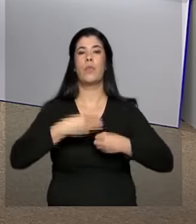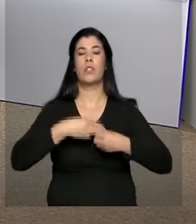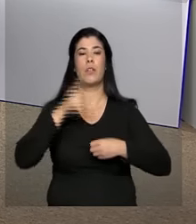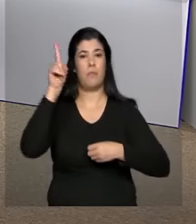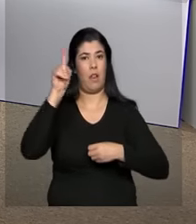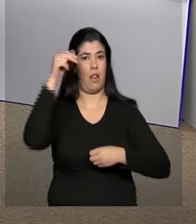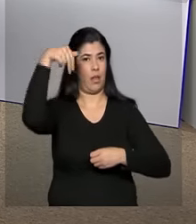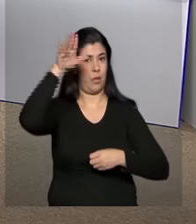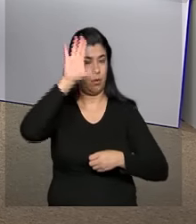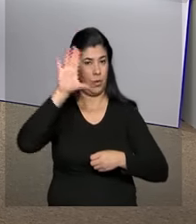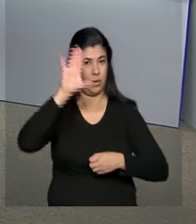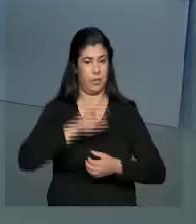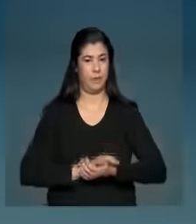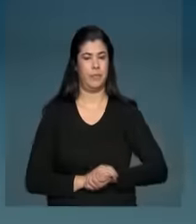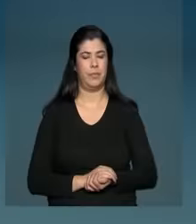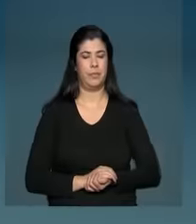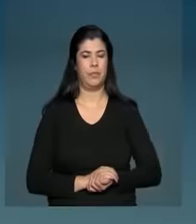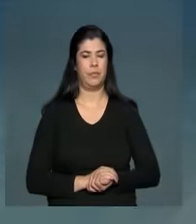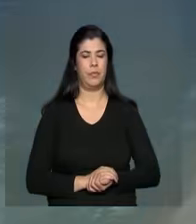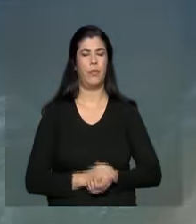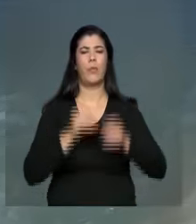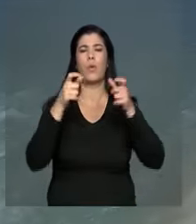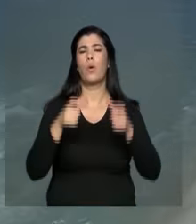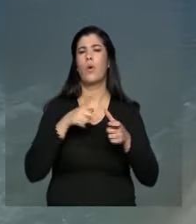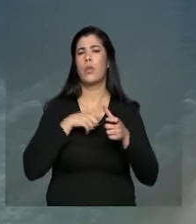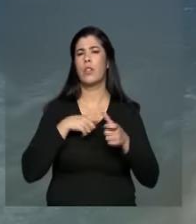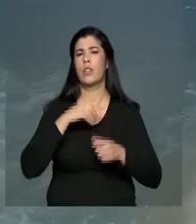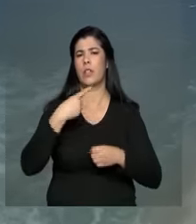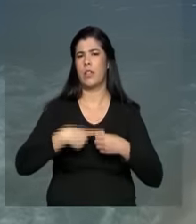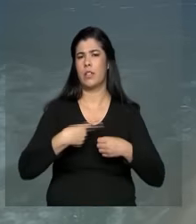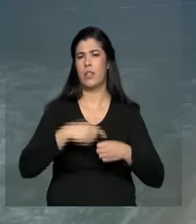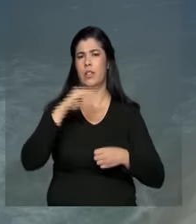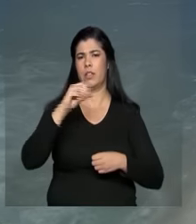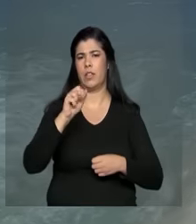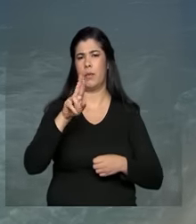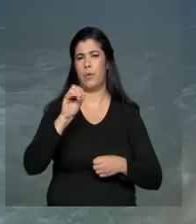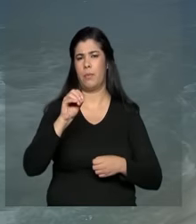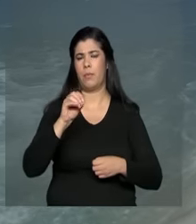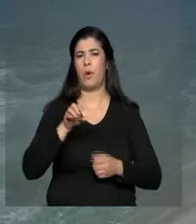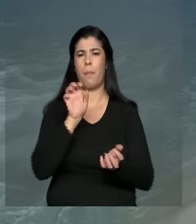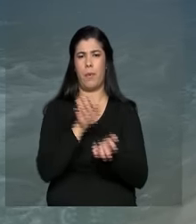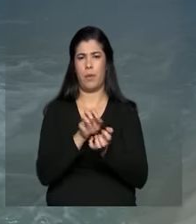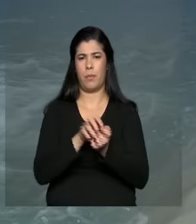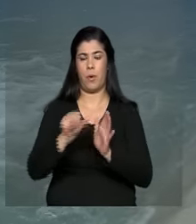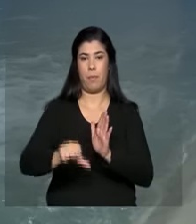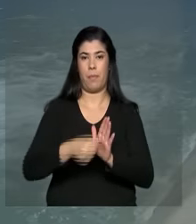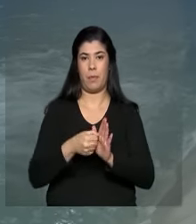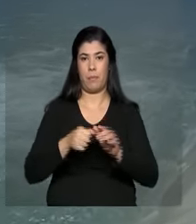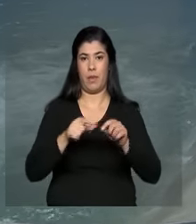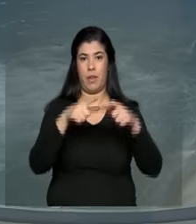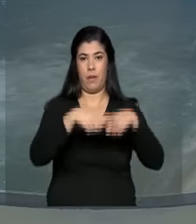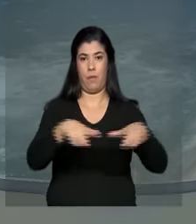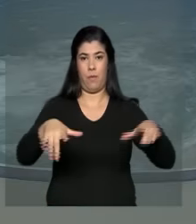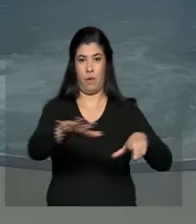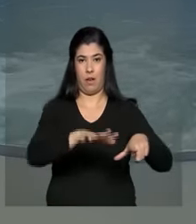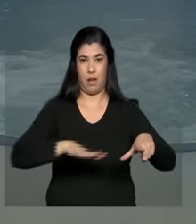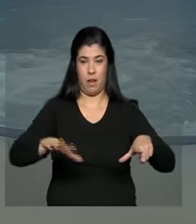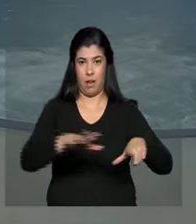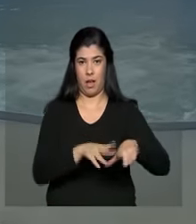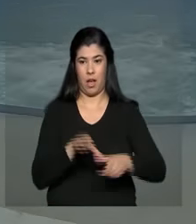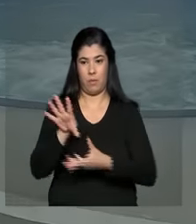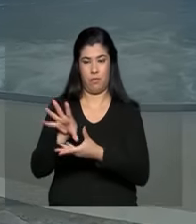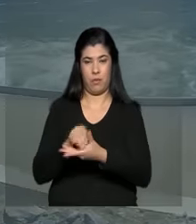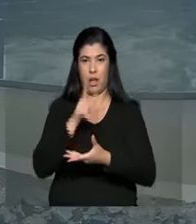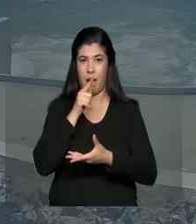Nordeste. Localizada em Cabrobó, em Pernambuco, a primeira estação de bombeamento do Eixo Norte do projeto de